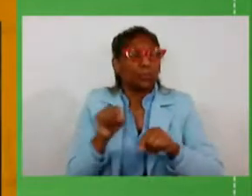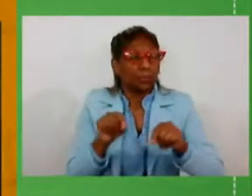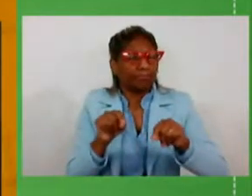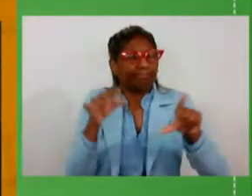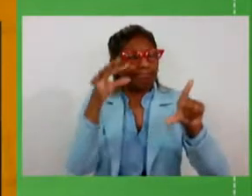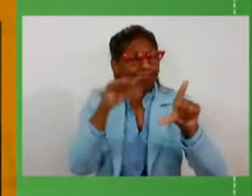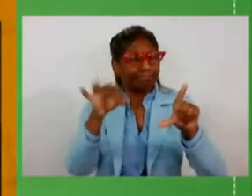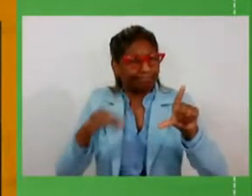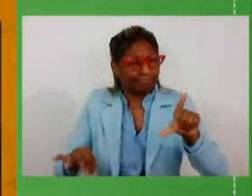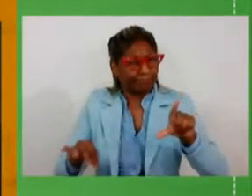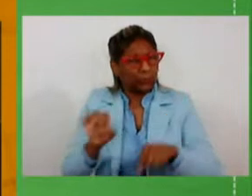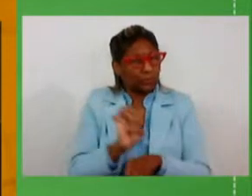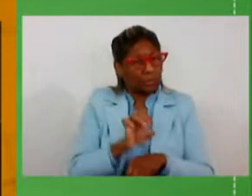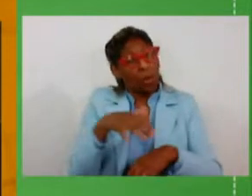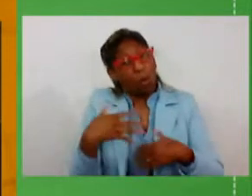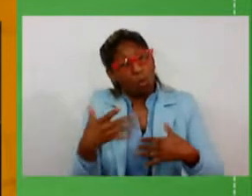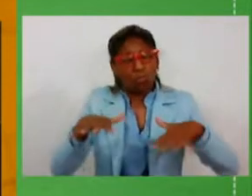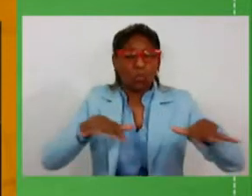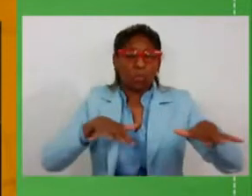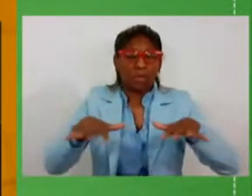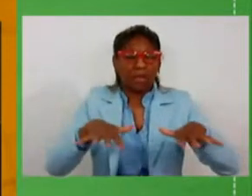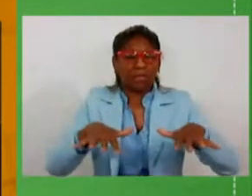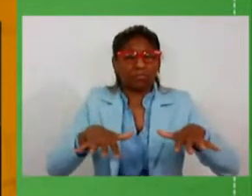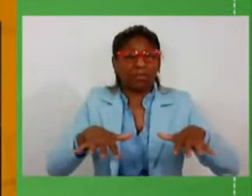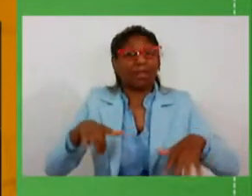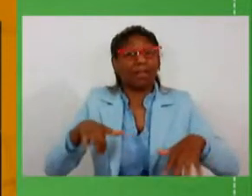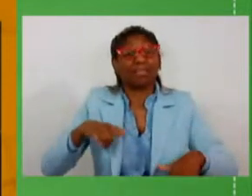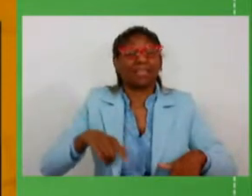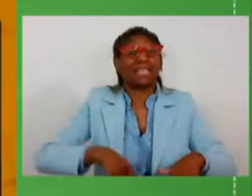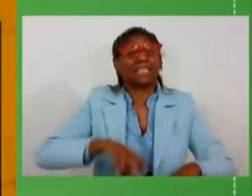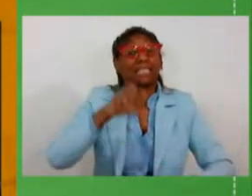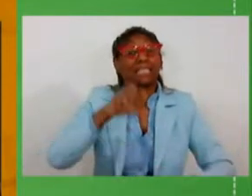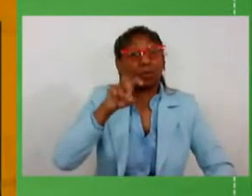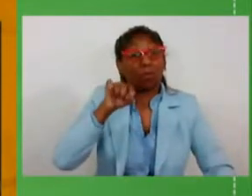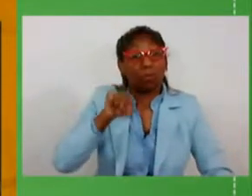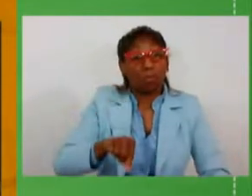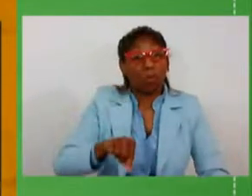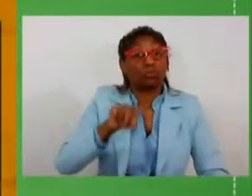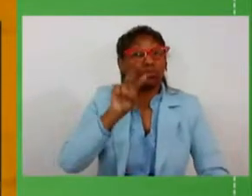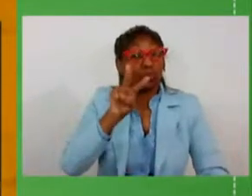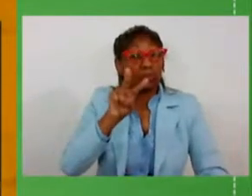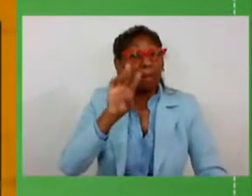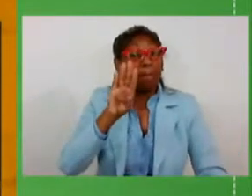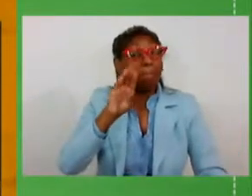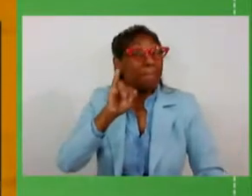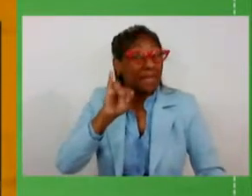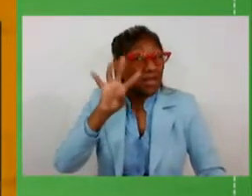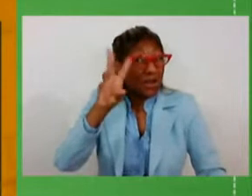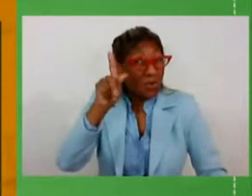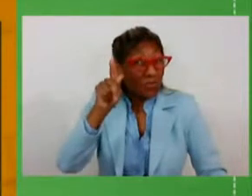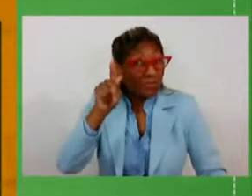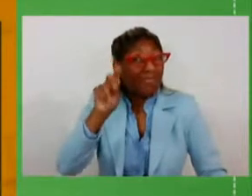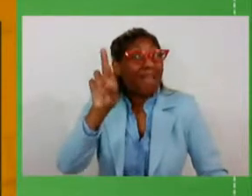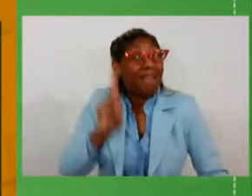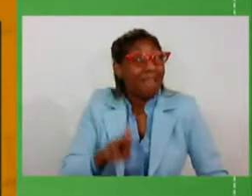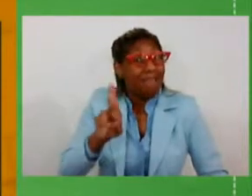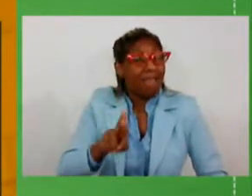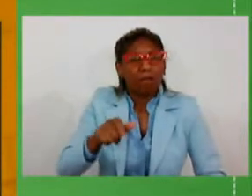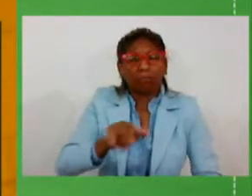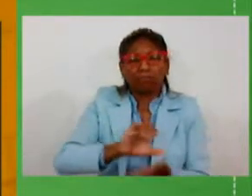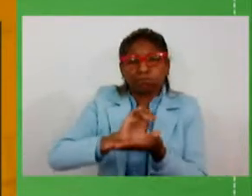do Estado envolvem 5,2 bilhões de reais em investimentos